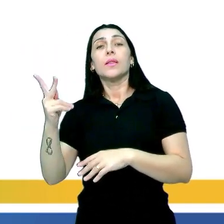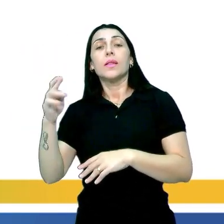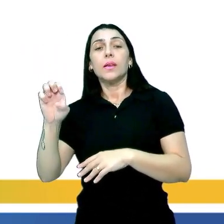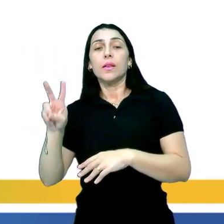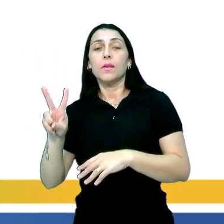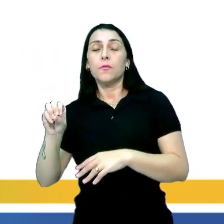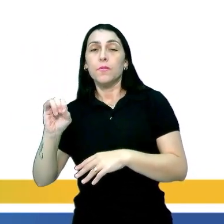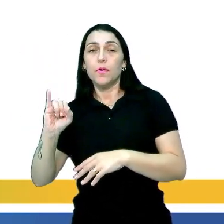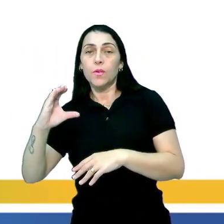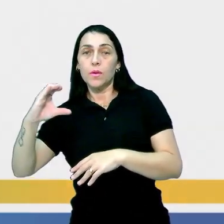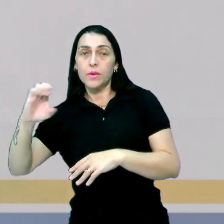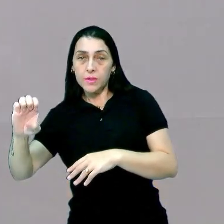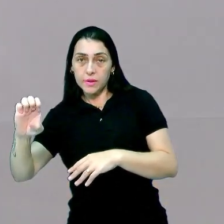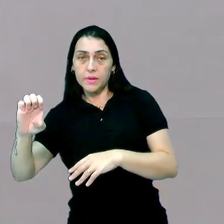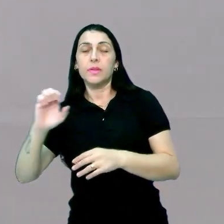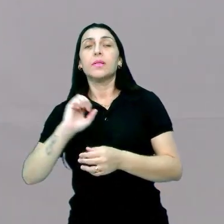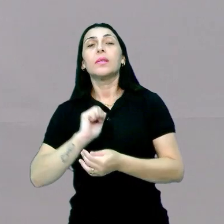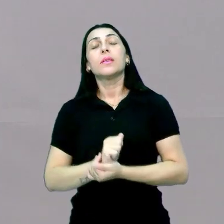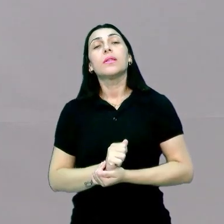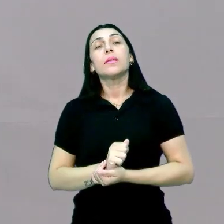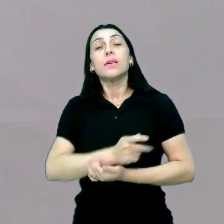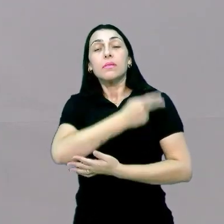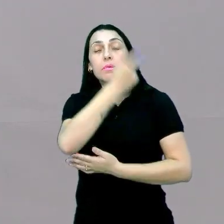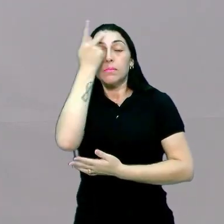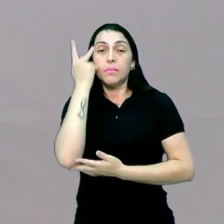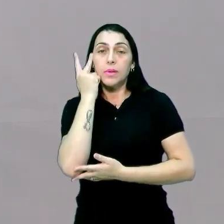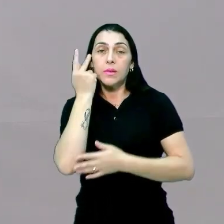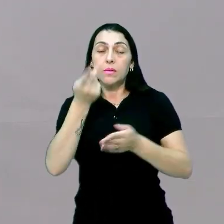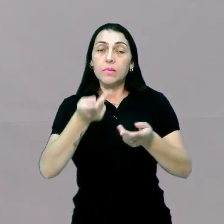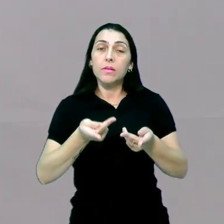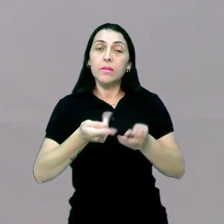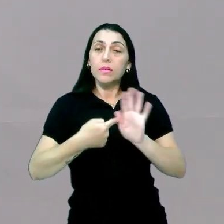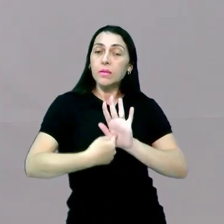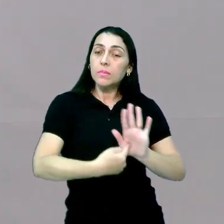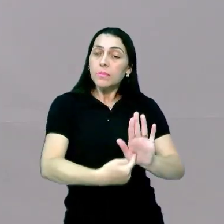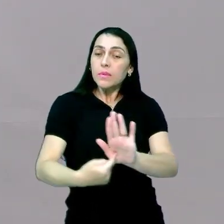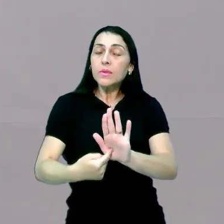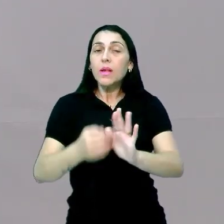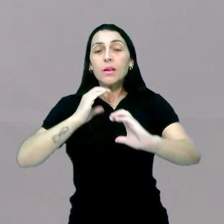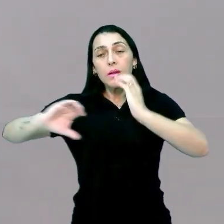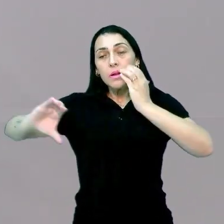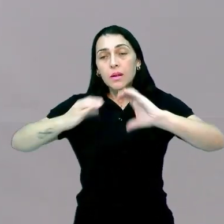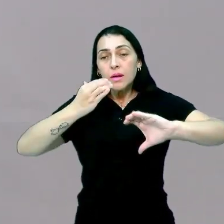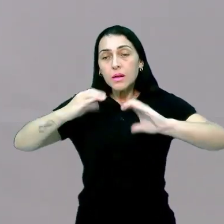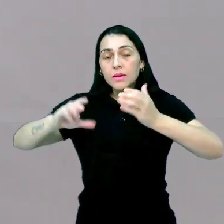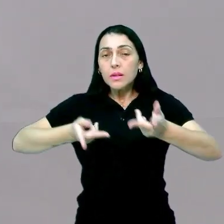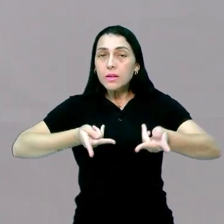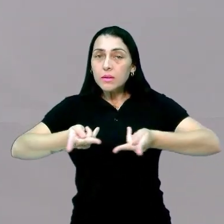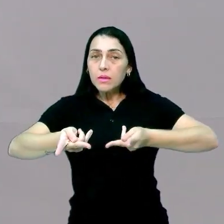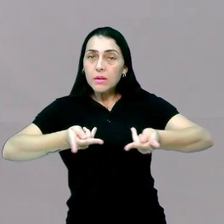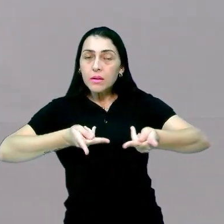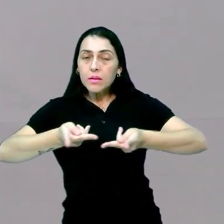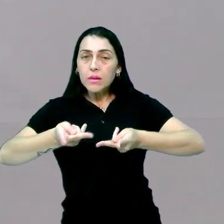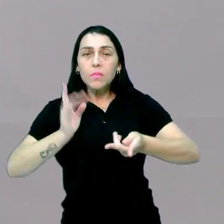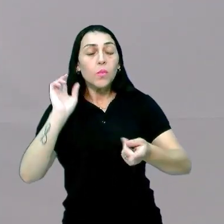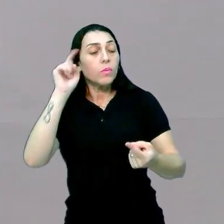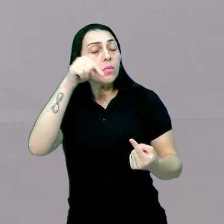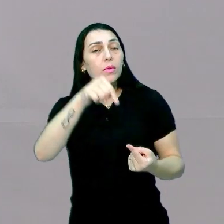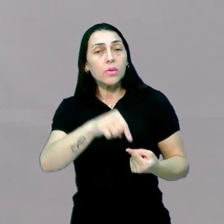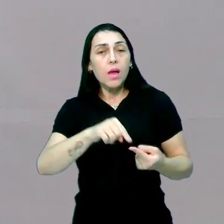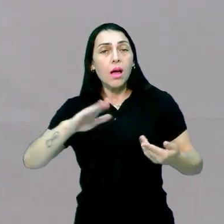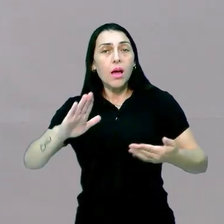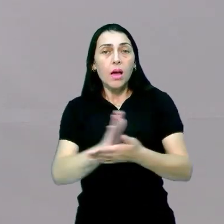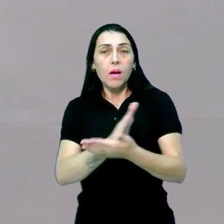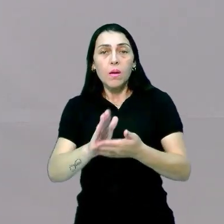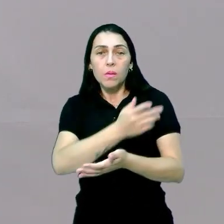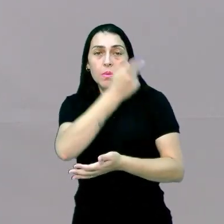Voice, ok? Geralmente, as pessoas se apresentam, as pessoas cantam nesse programa, a fim de que alguma